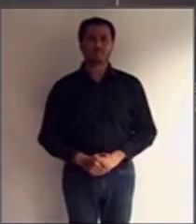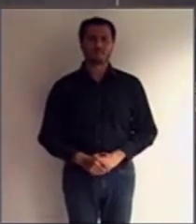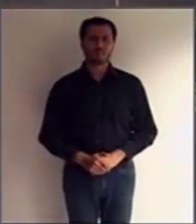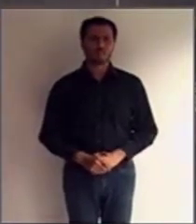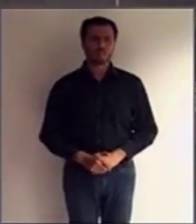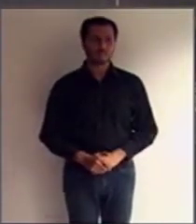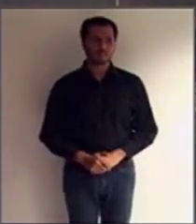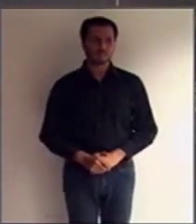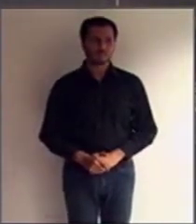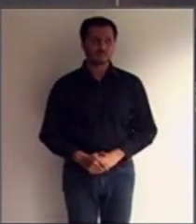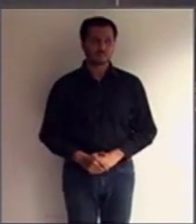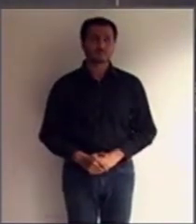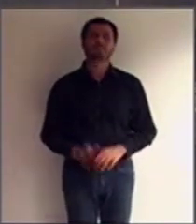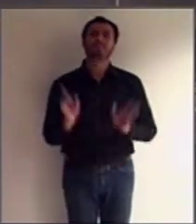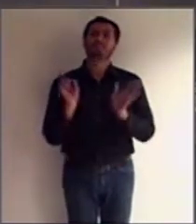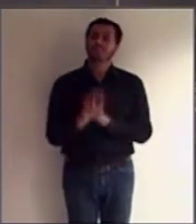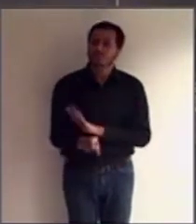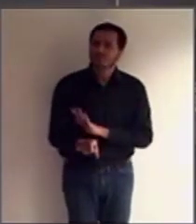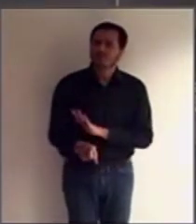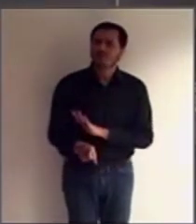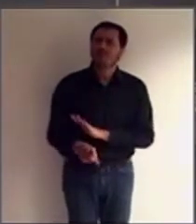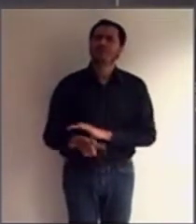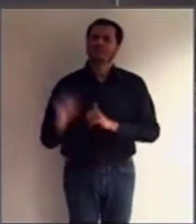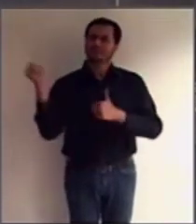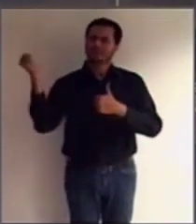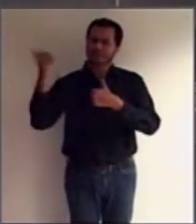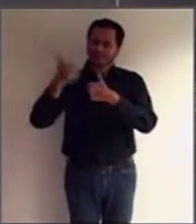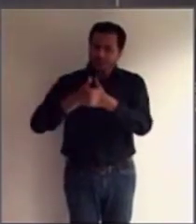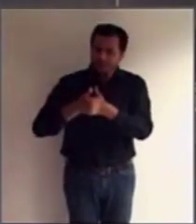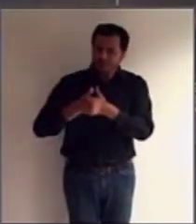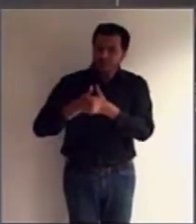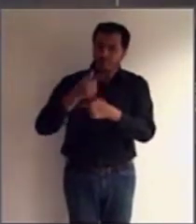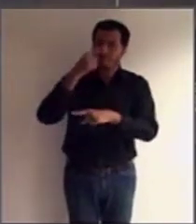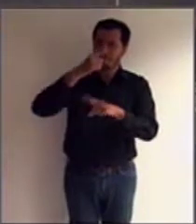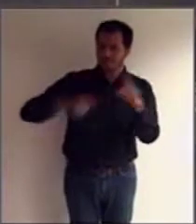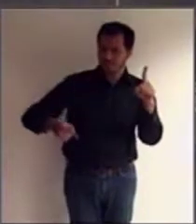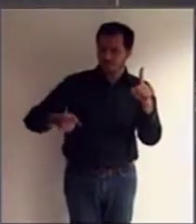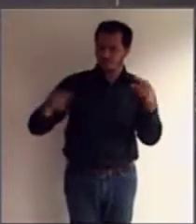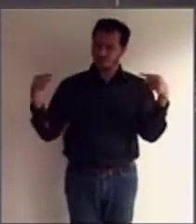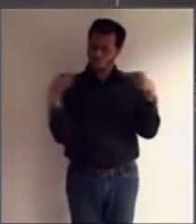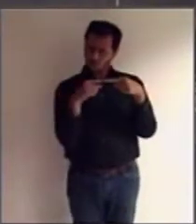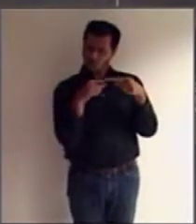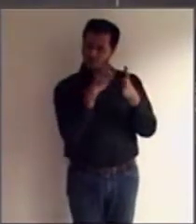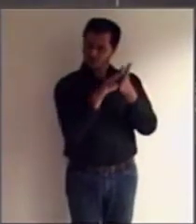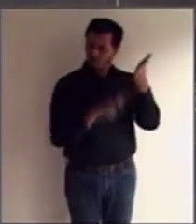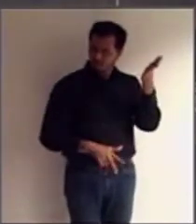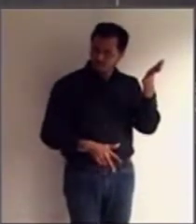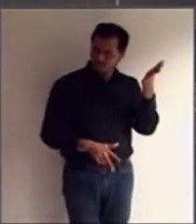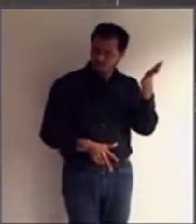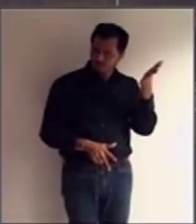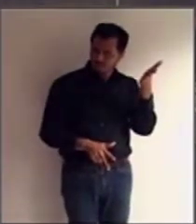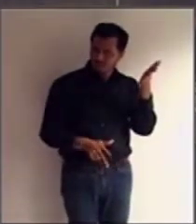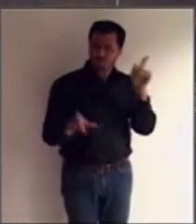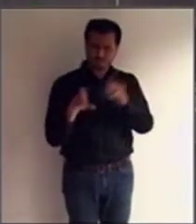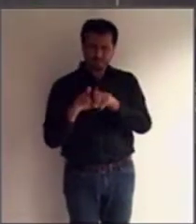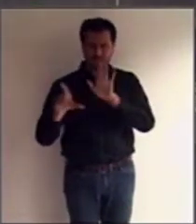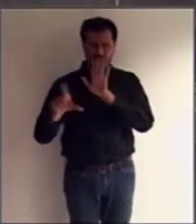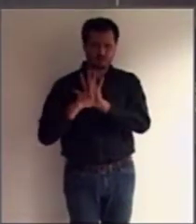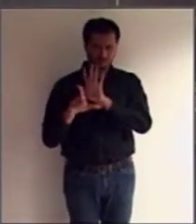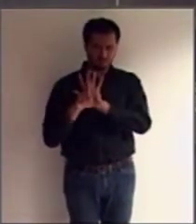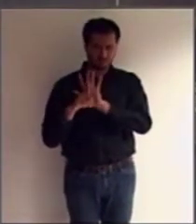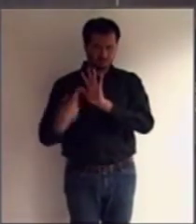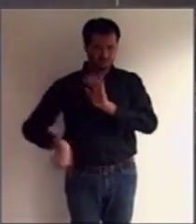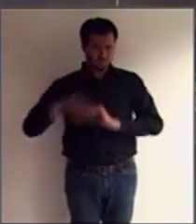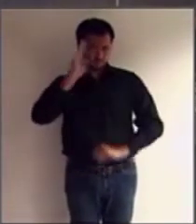A interdição parcial está de acordo com a Convenção sobre os Direitos das Pessoas com Deficiência e com a legislação para a